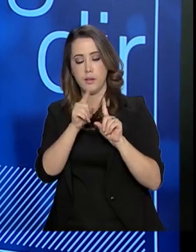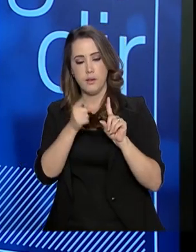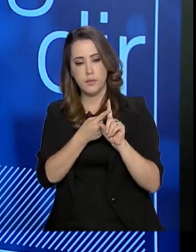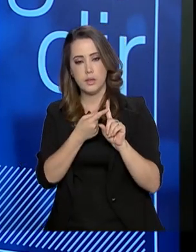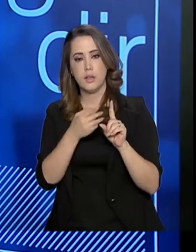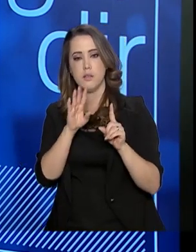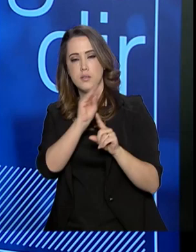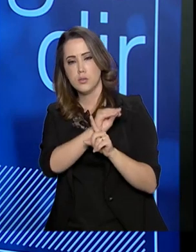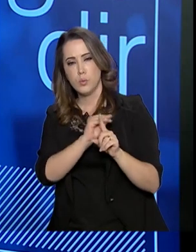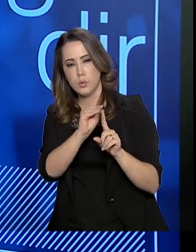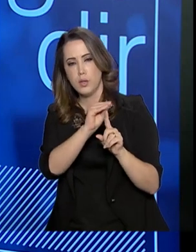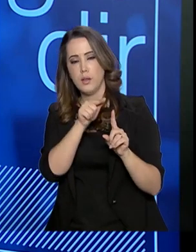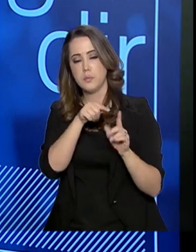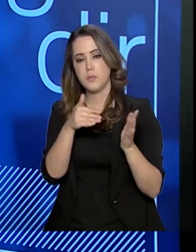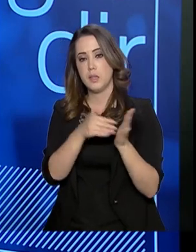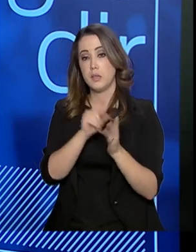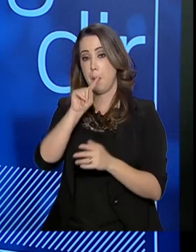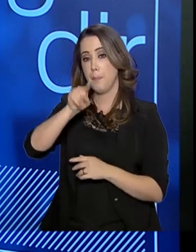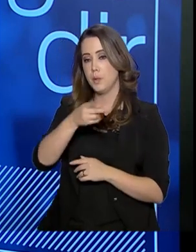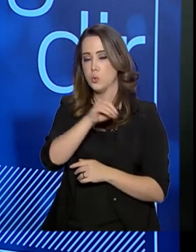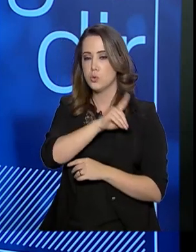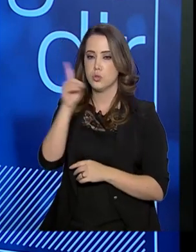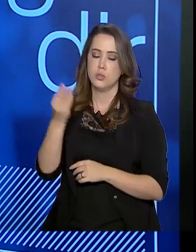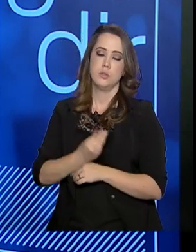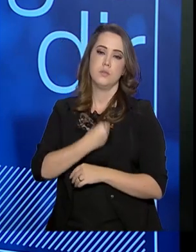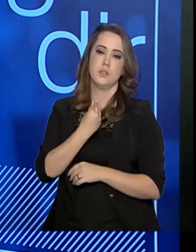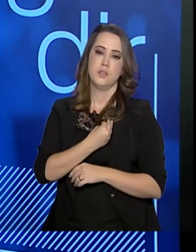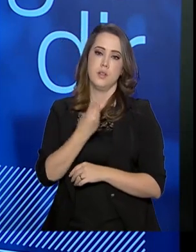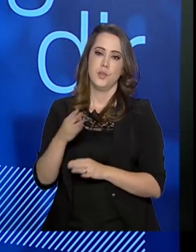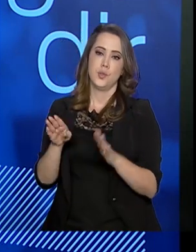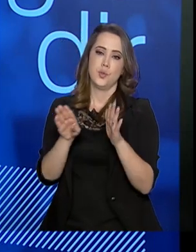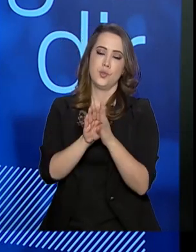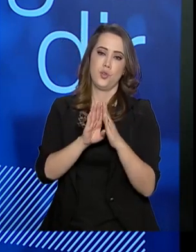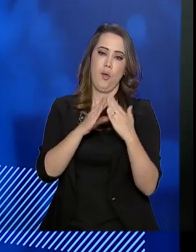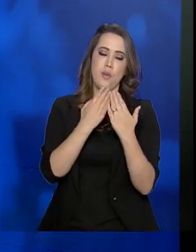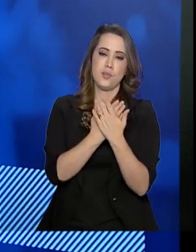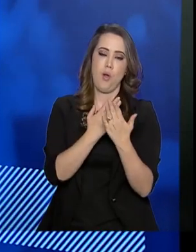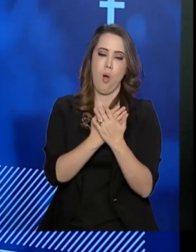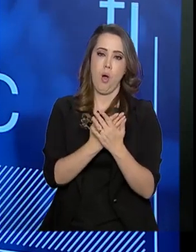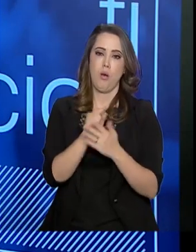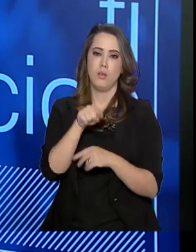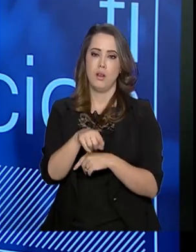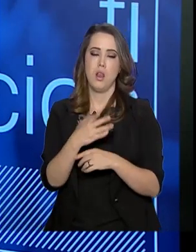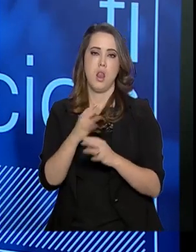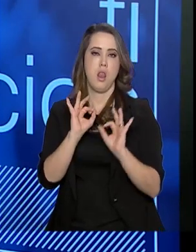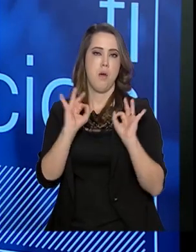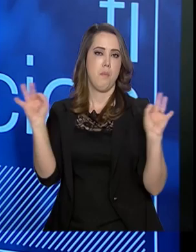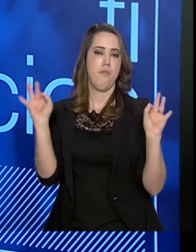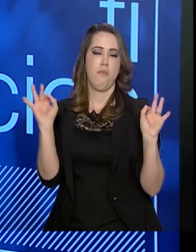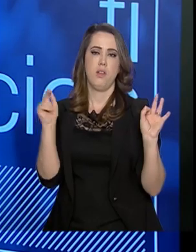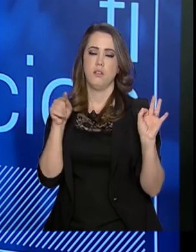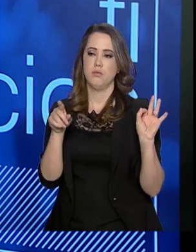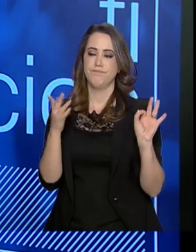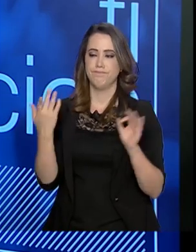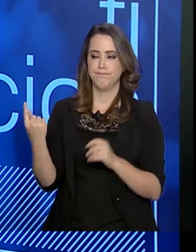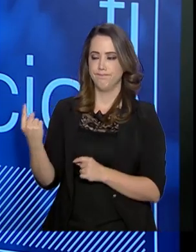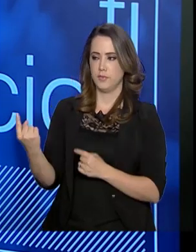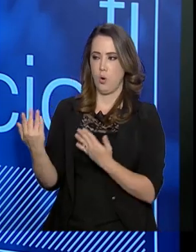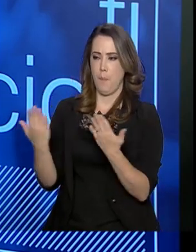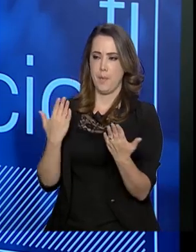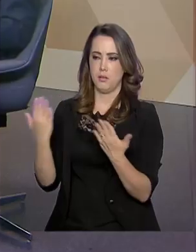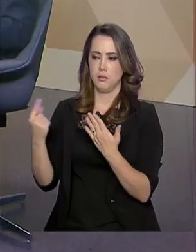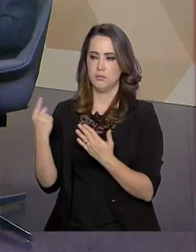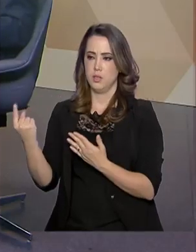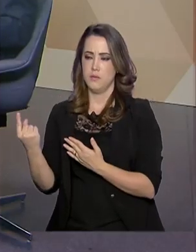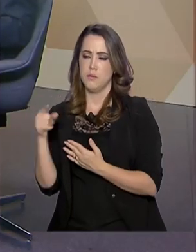assistida até mesmo esses mil dias de vida, eu posso chegar lá aos seis anos numa bela escola e você que teve o que eu não